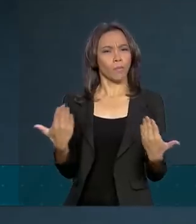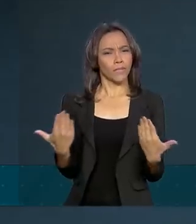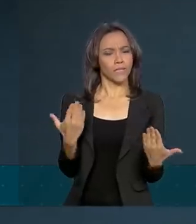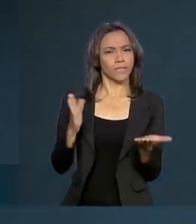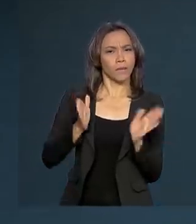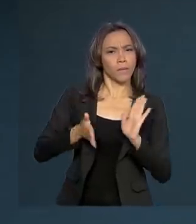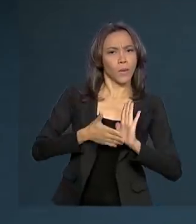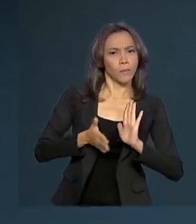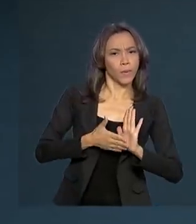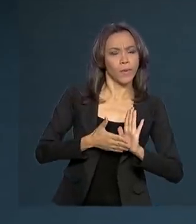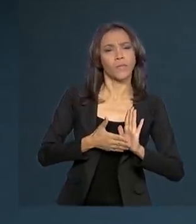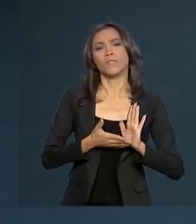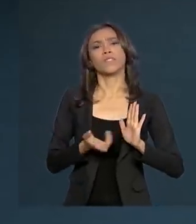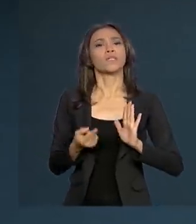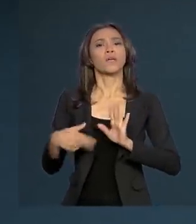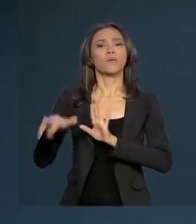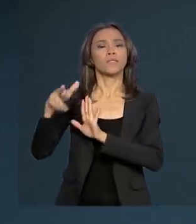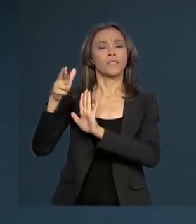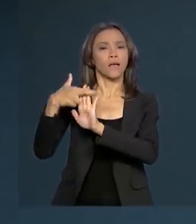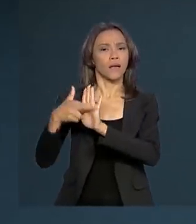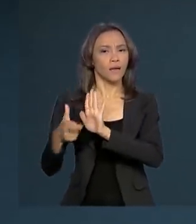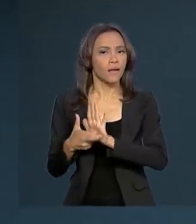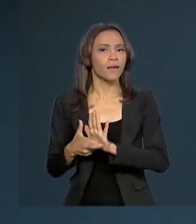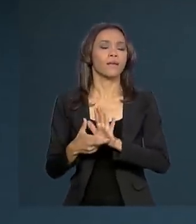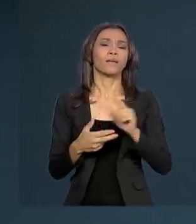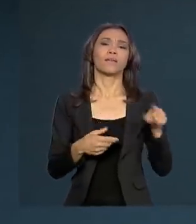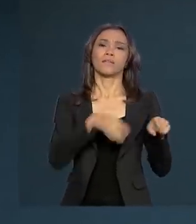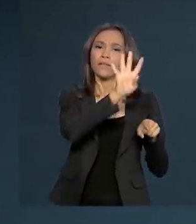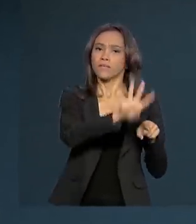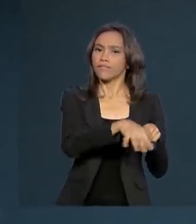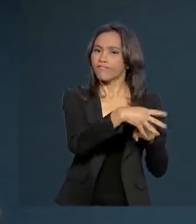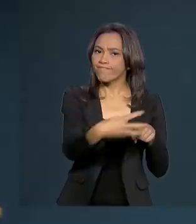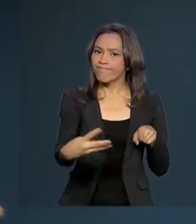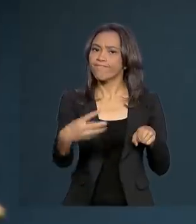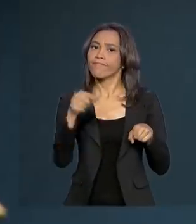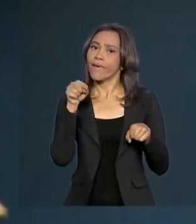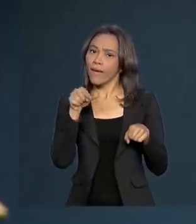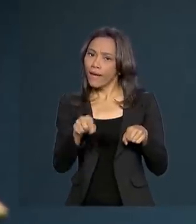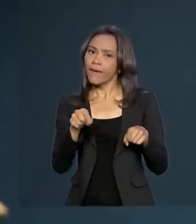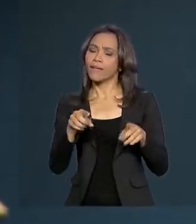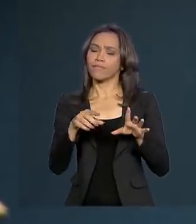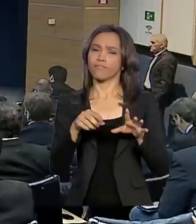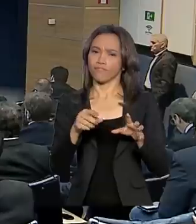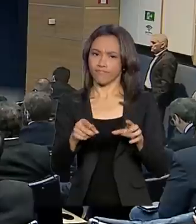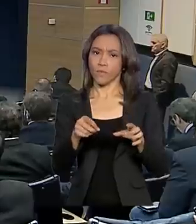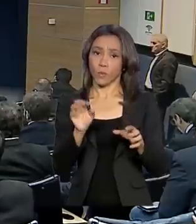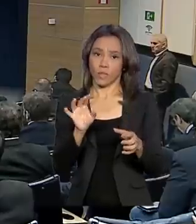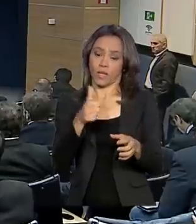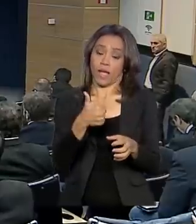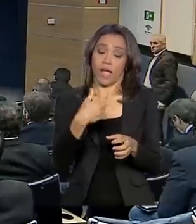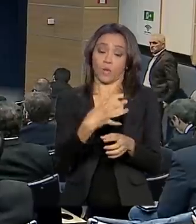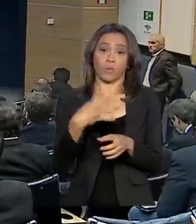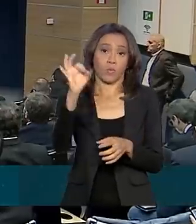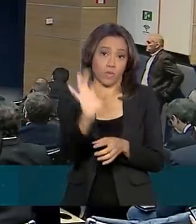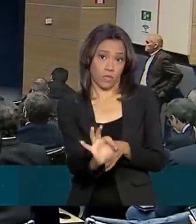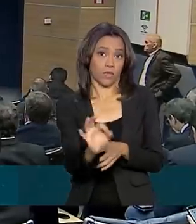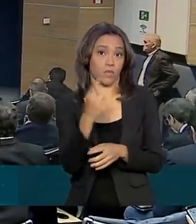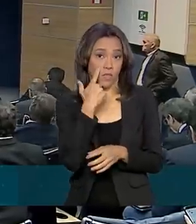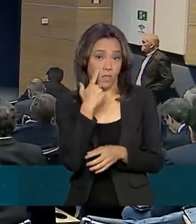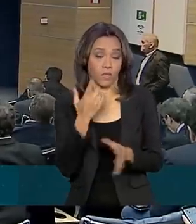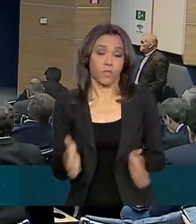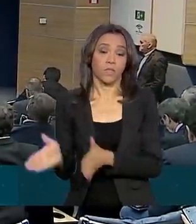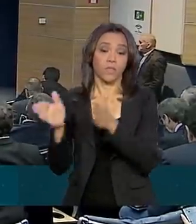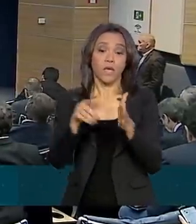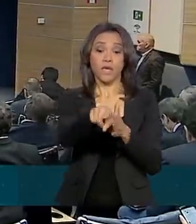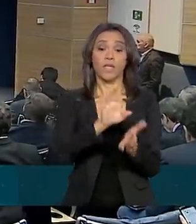pública com a resolução vigente, é um reajuste médio na ordem de 14%. Essa foi a última reunião